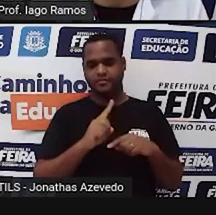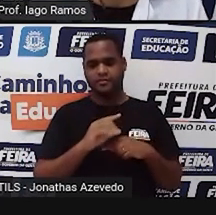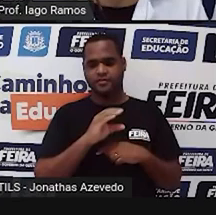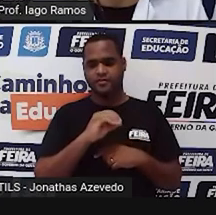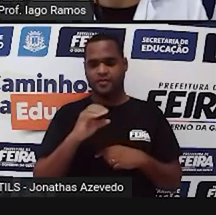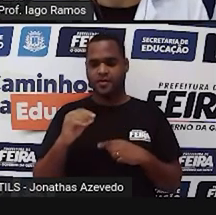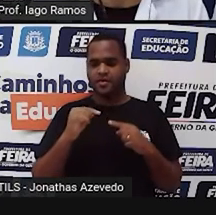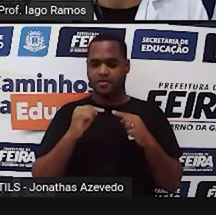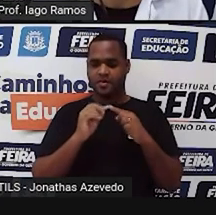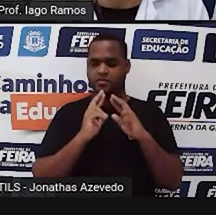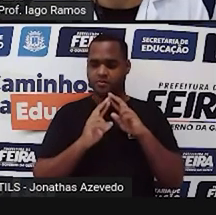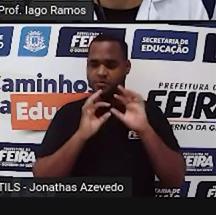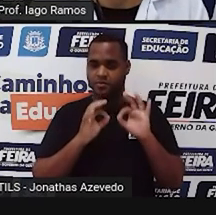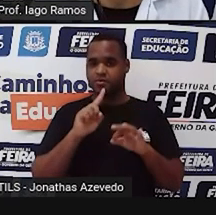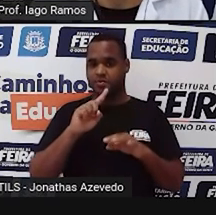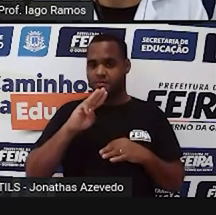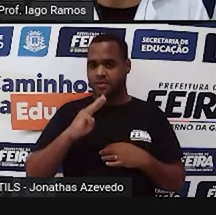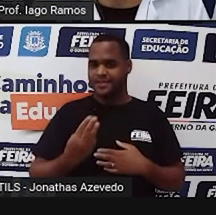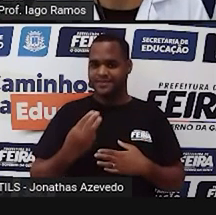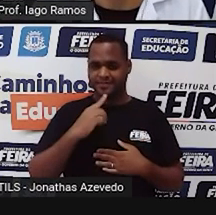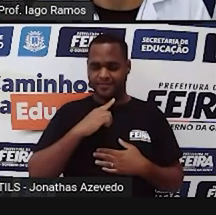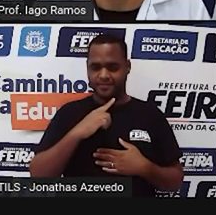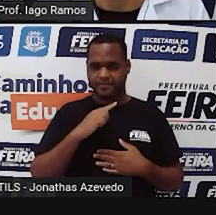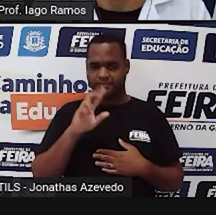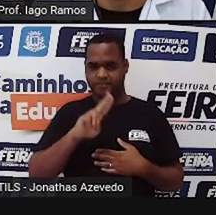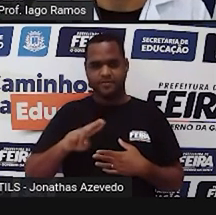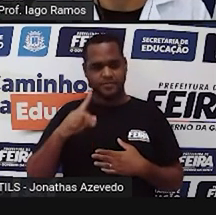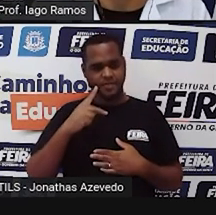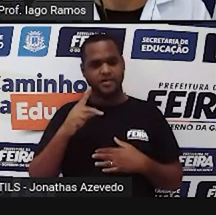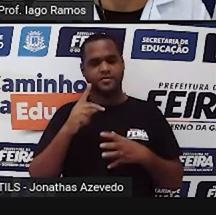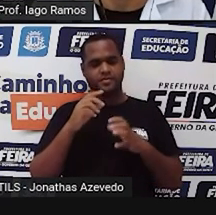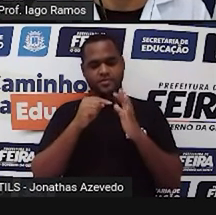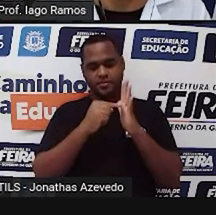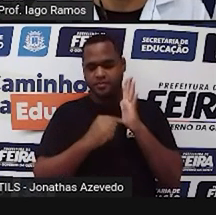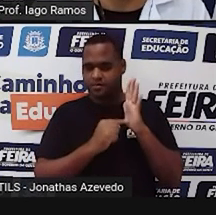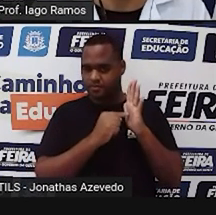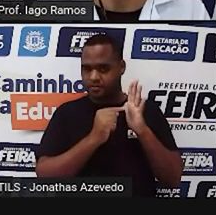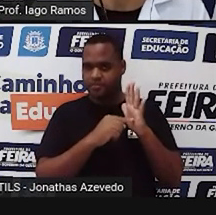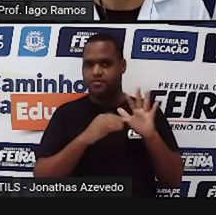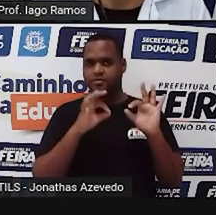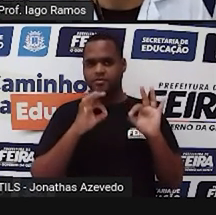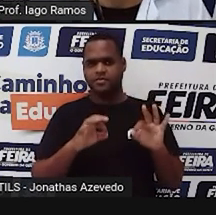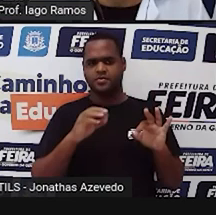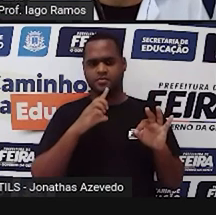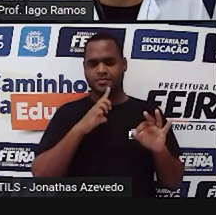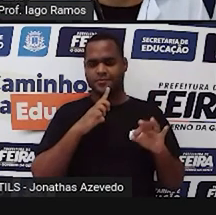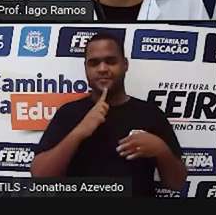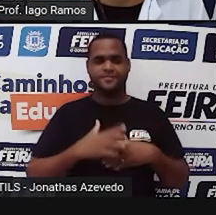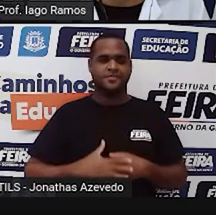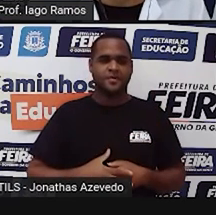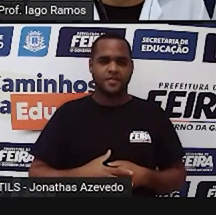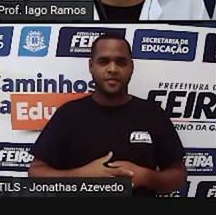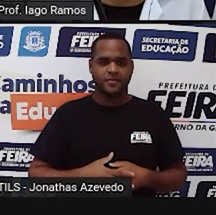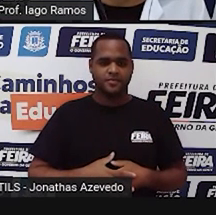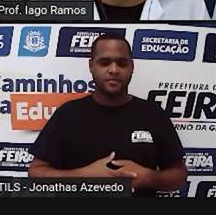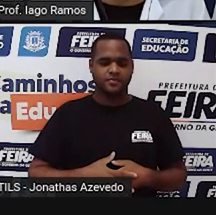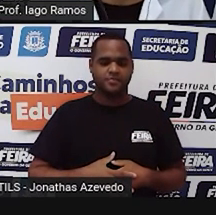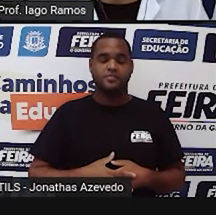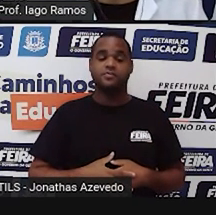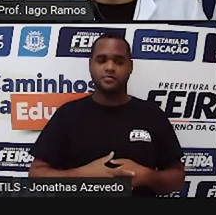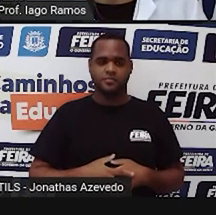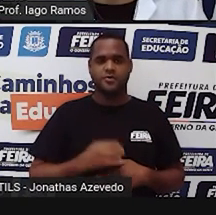é um milhão. Então, usando a calculadora, obviamente, fazendo 1